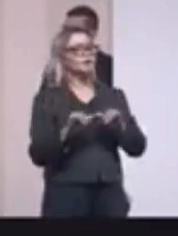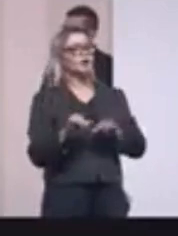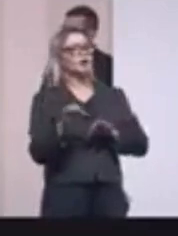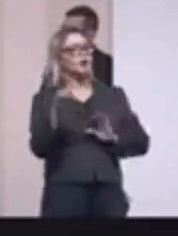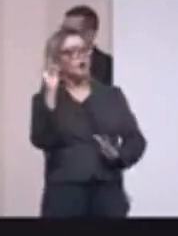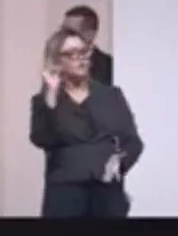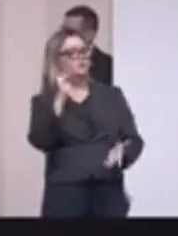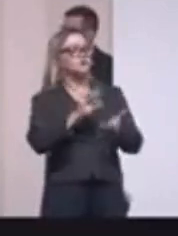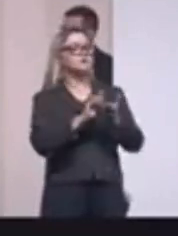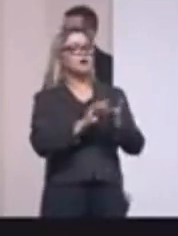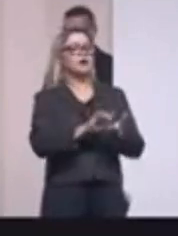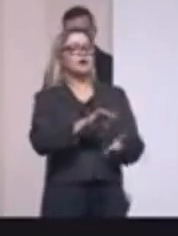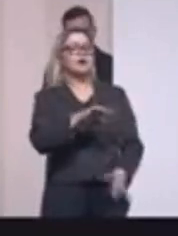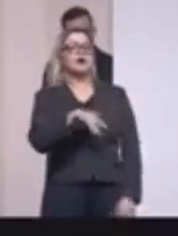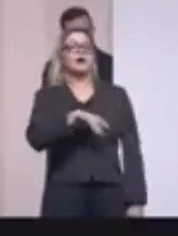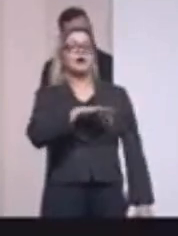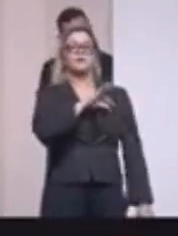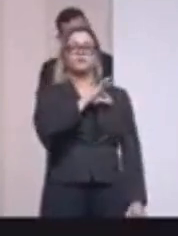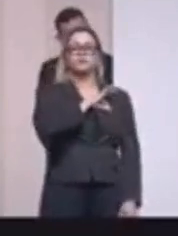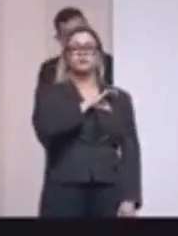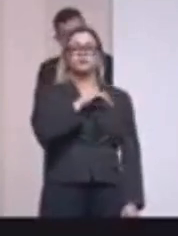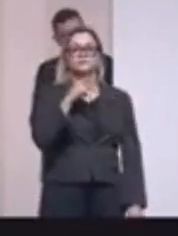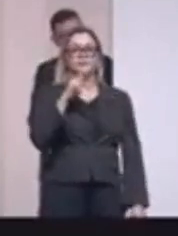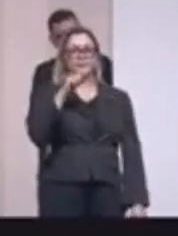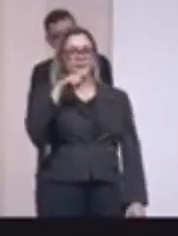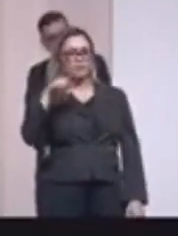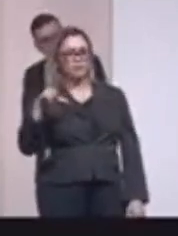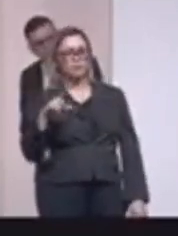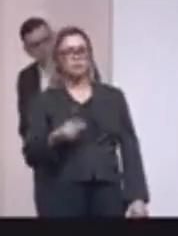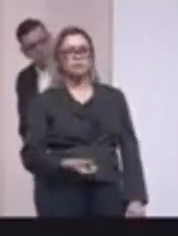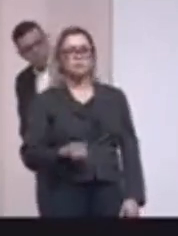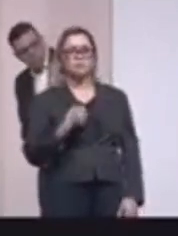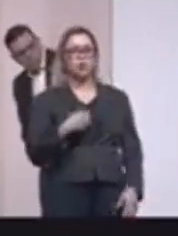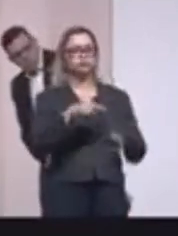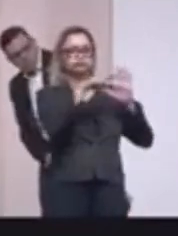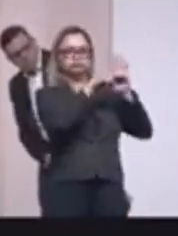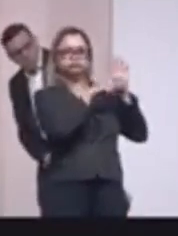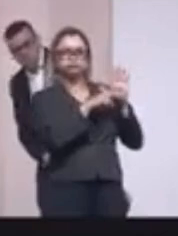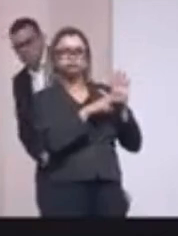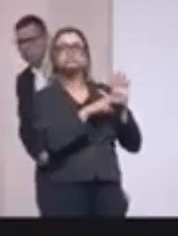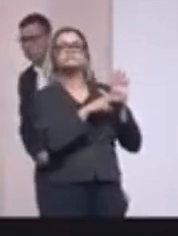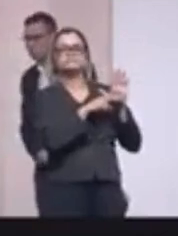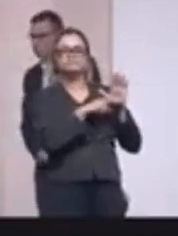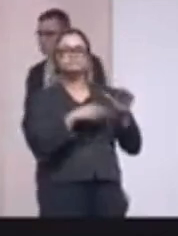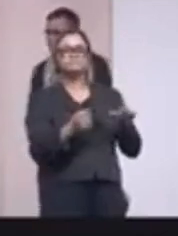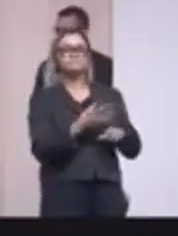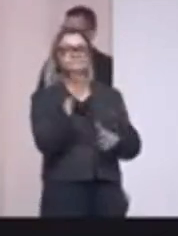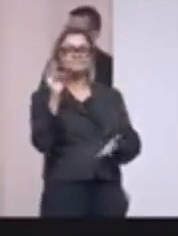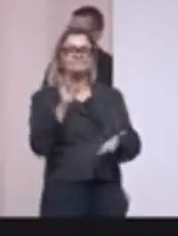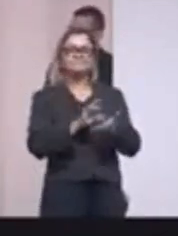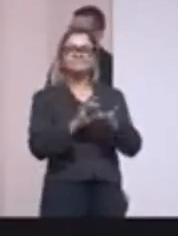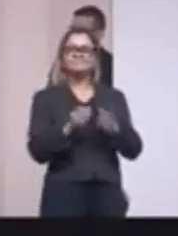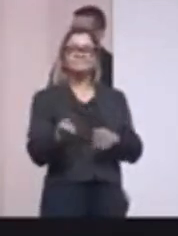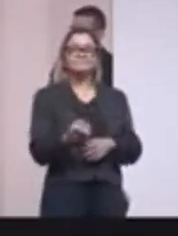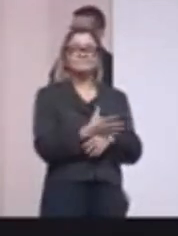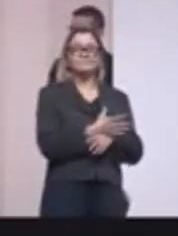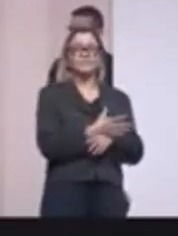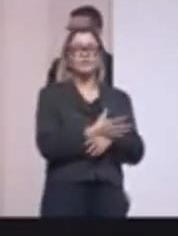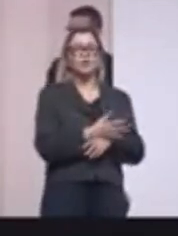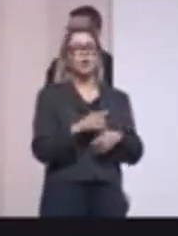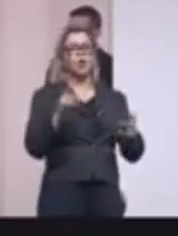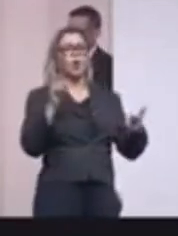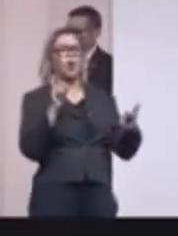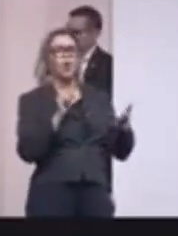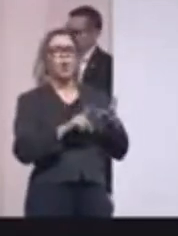regulamentar a Polícia Penal. E eu diria que nós temos um bom regulamento, um regulamento moderno. Outra questão é que a gente se